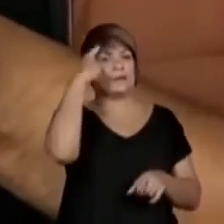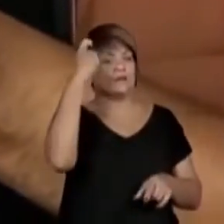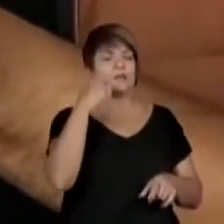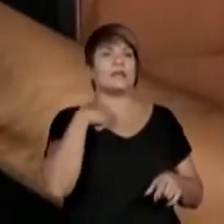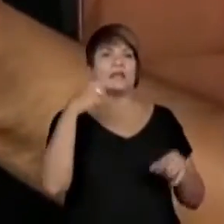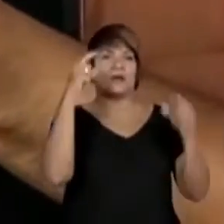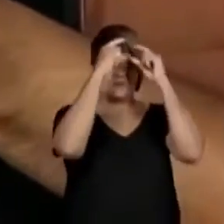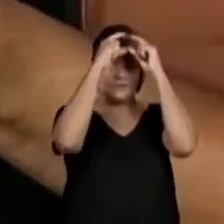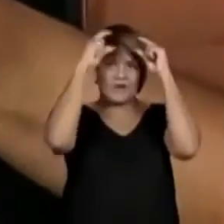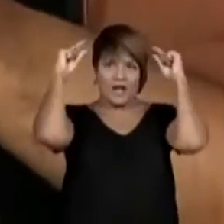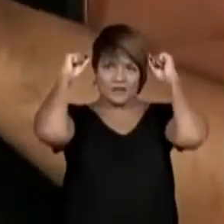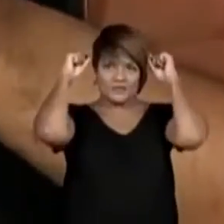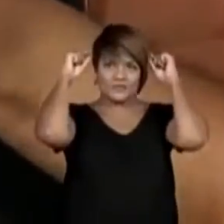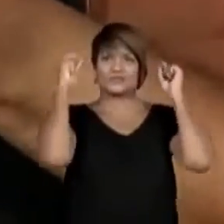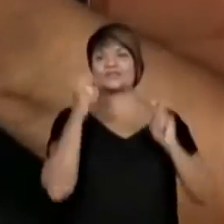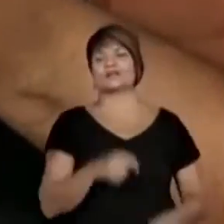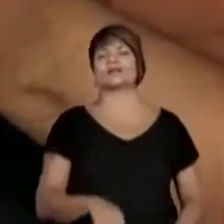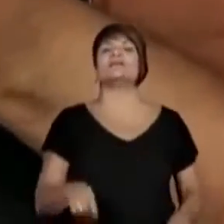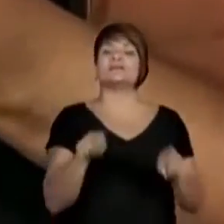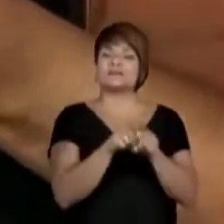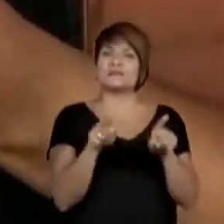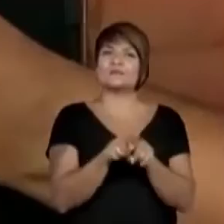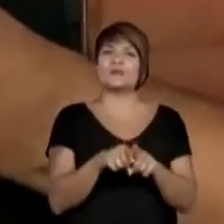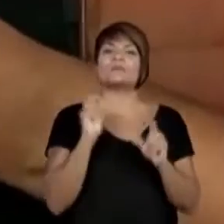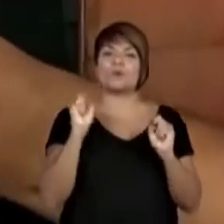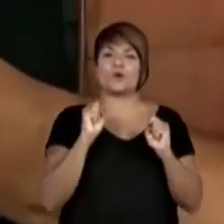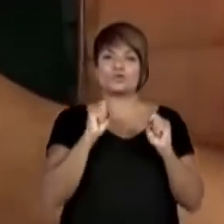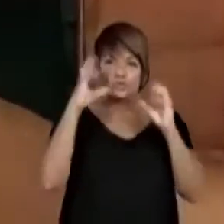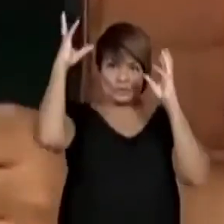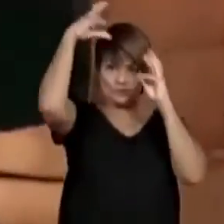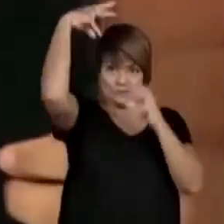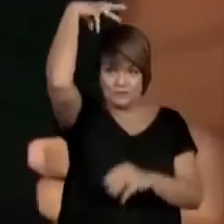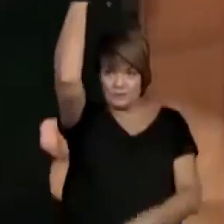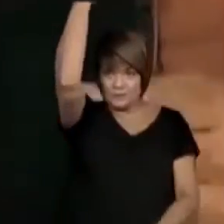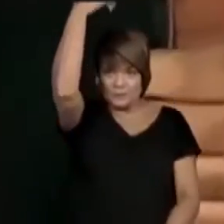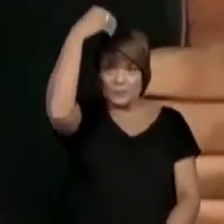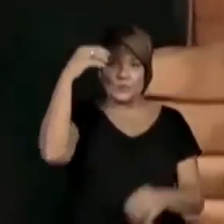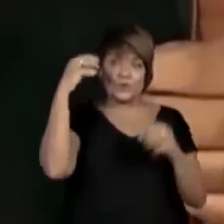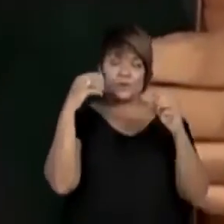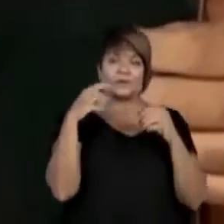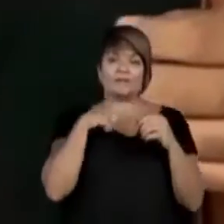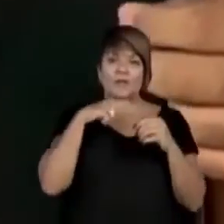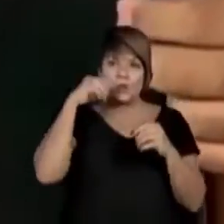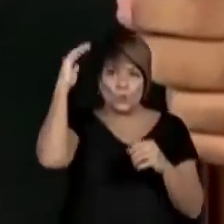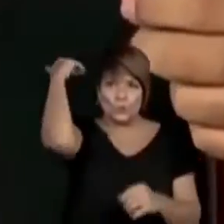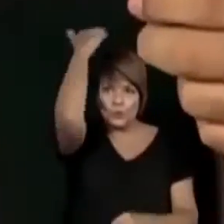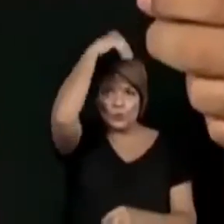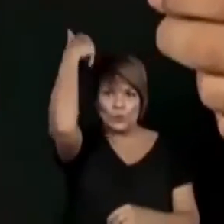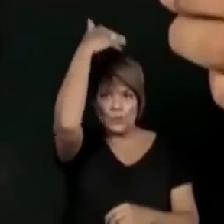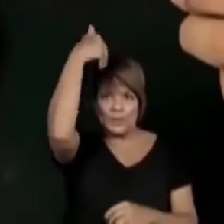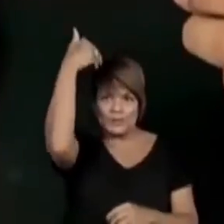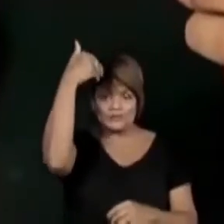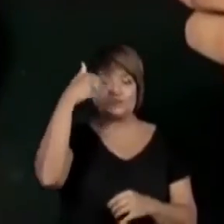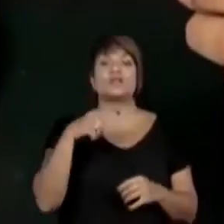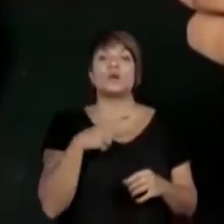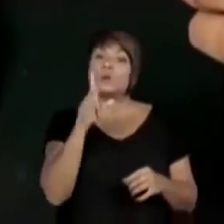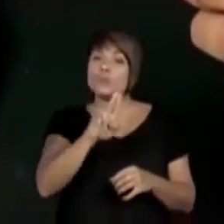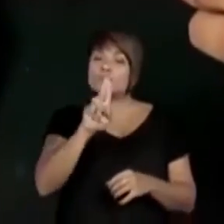Isso. Bem legal, hein? Que pode representar os turbantes muito utilizados na África.